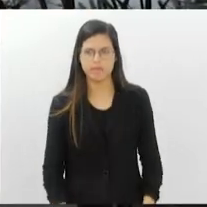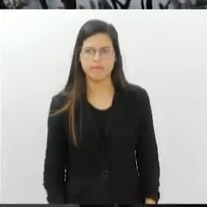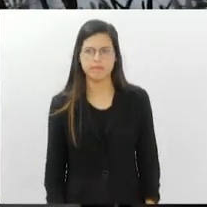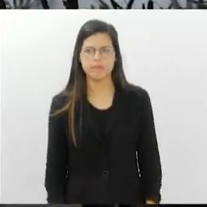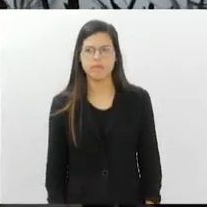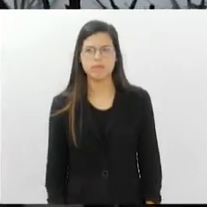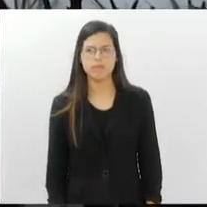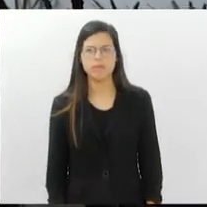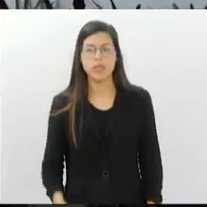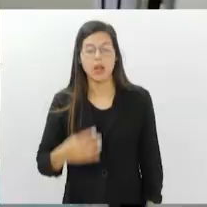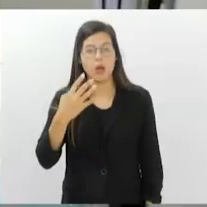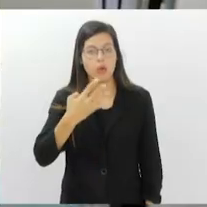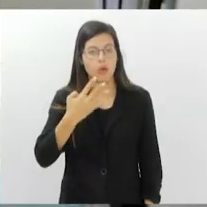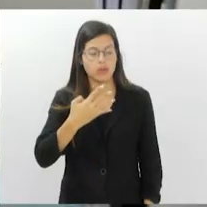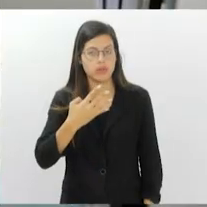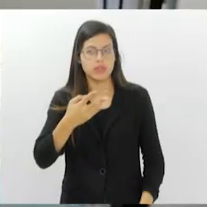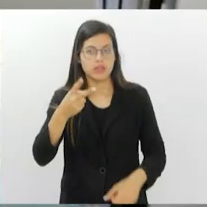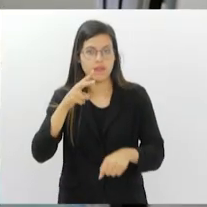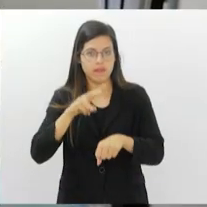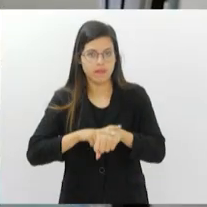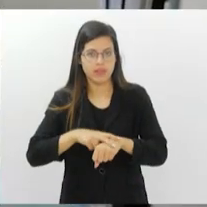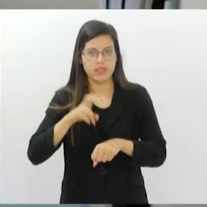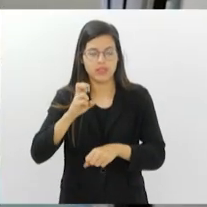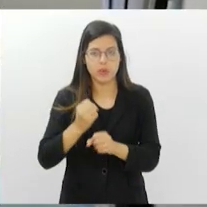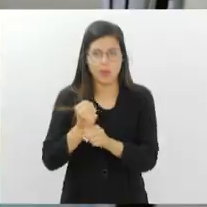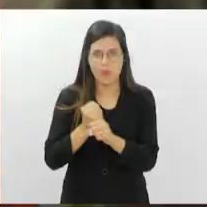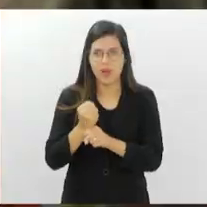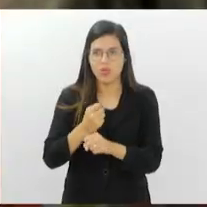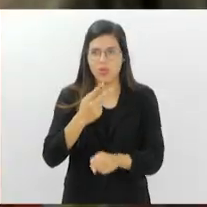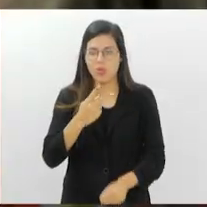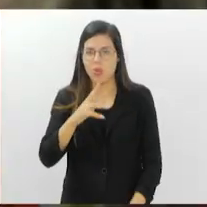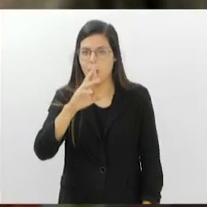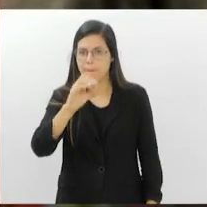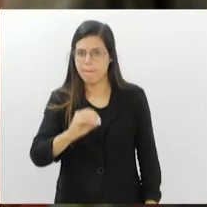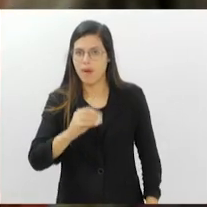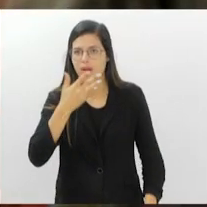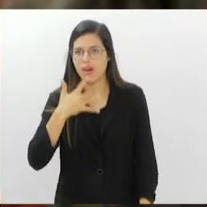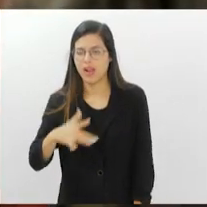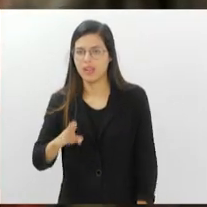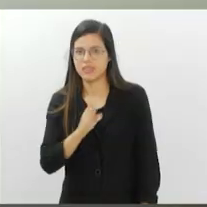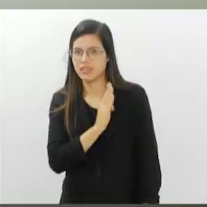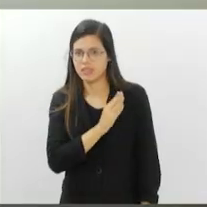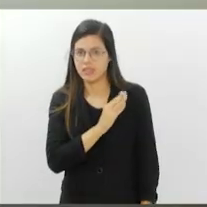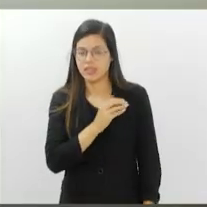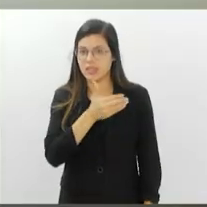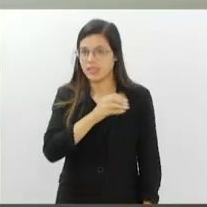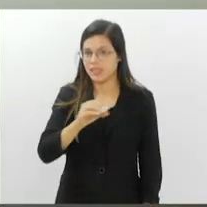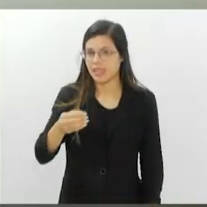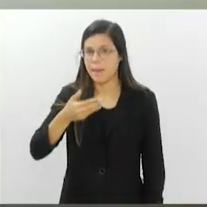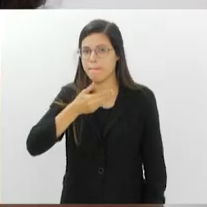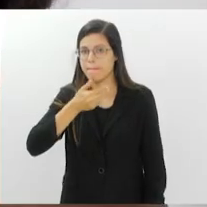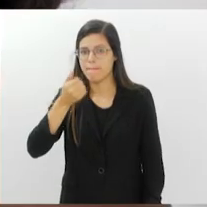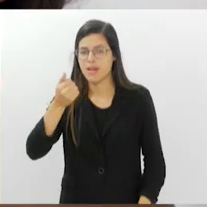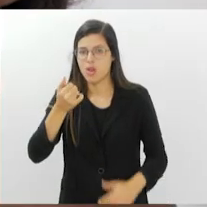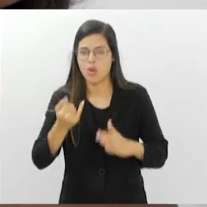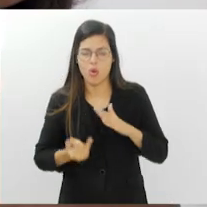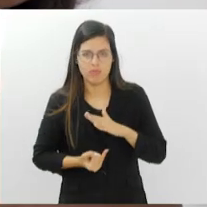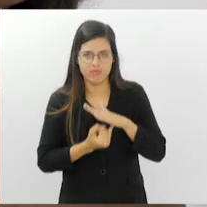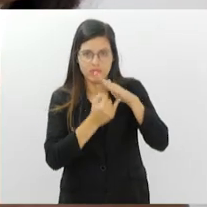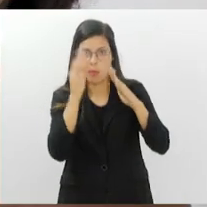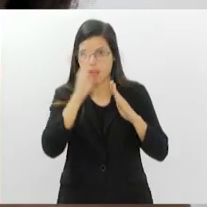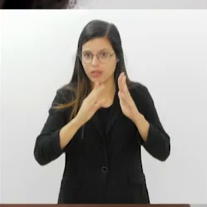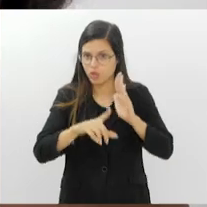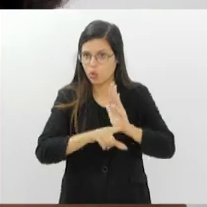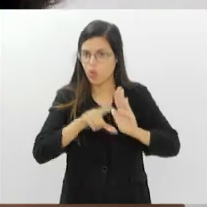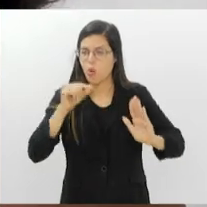Pela quarta vez em cinco anos, o Pro Criança Cardíaca foi eleito uma das 100 melhores ONGs do país. O prêmio Melhores